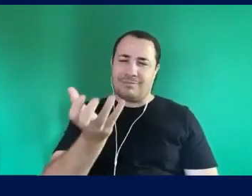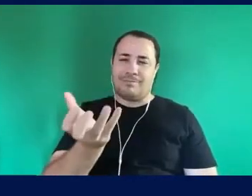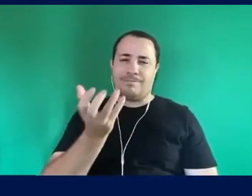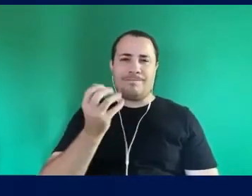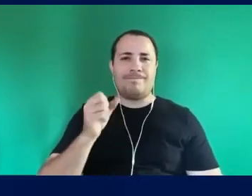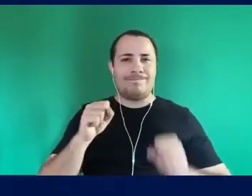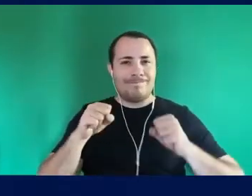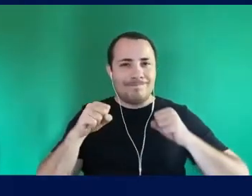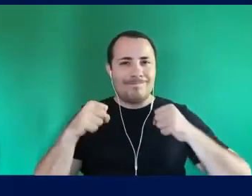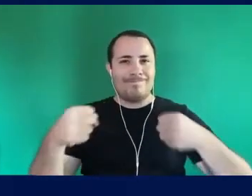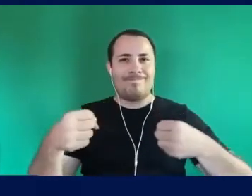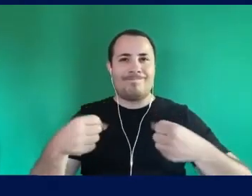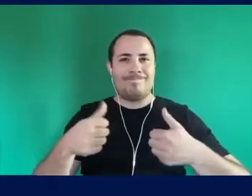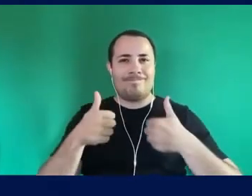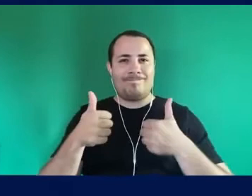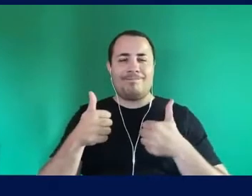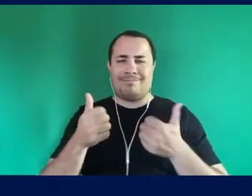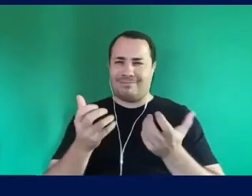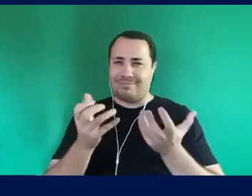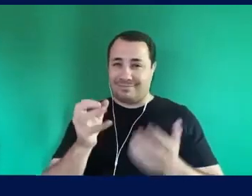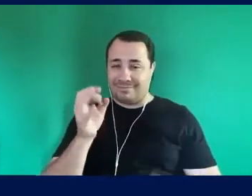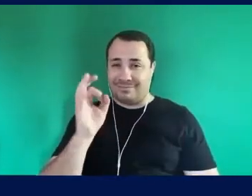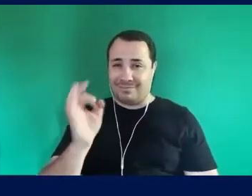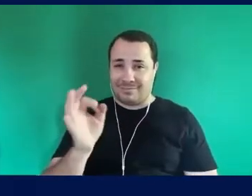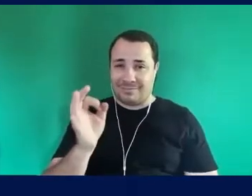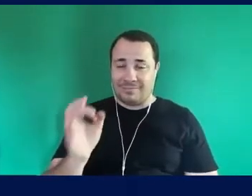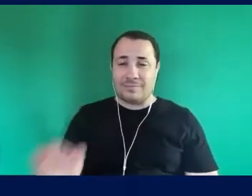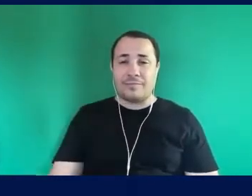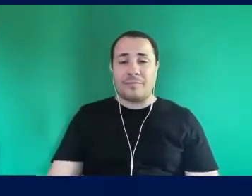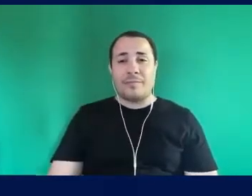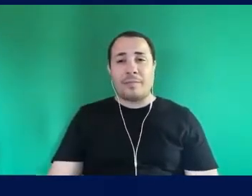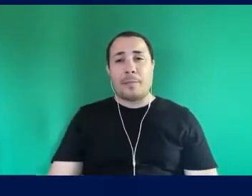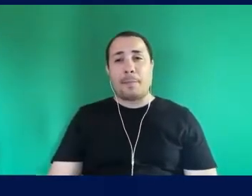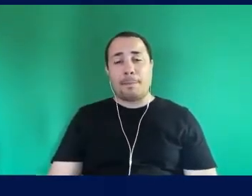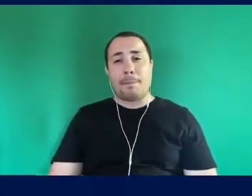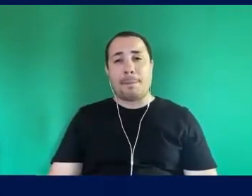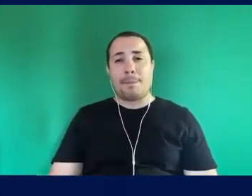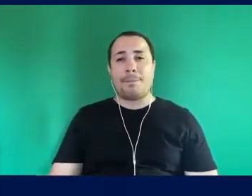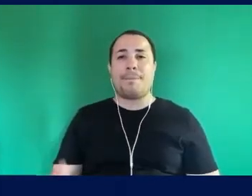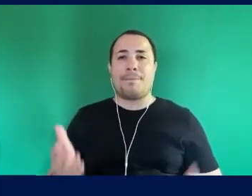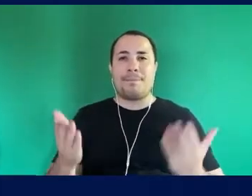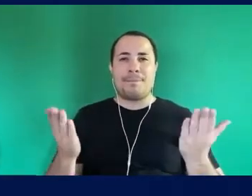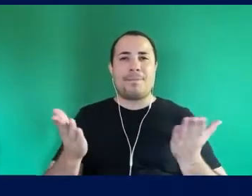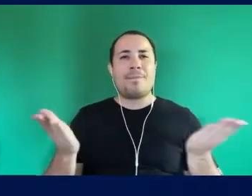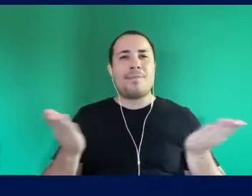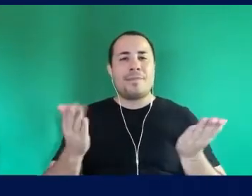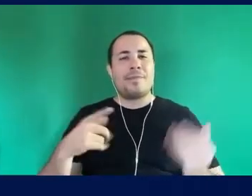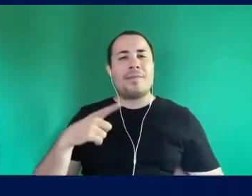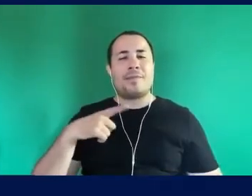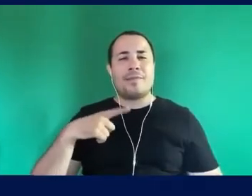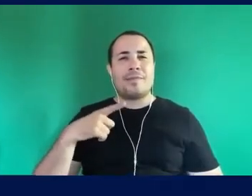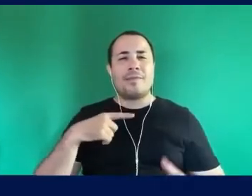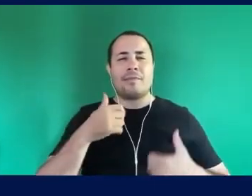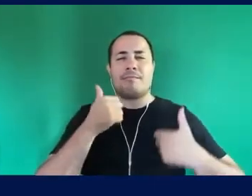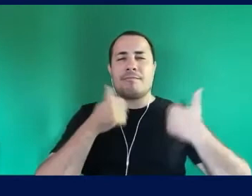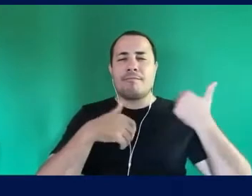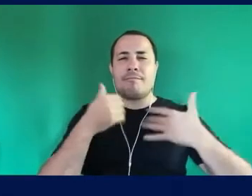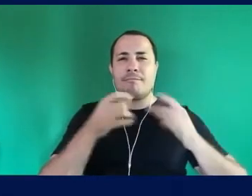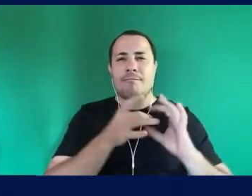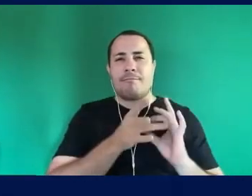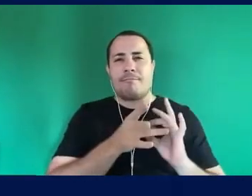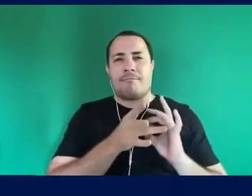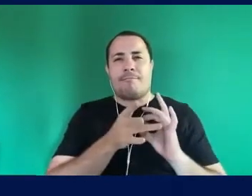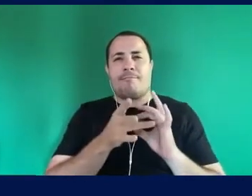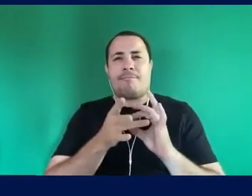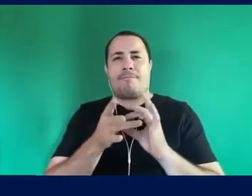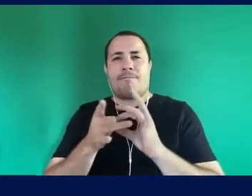real Produzindo sim Narrativas sobre ele Portanto Narrativas de realidade Pra que a gente Encontre realidades comuns